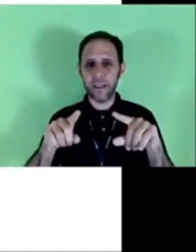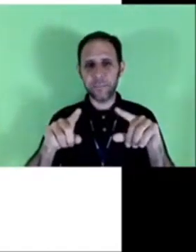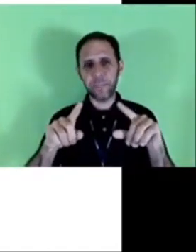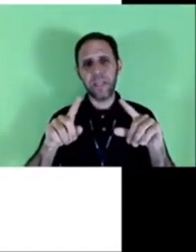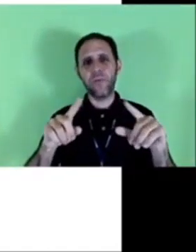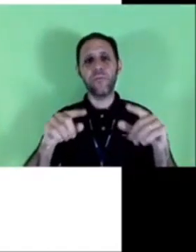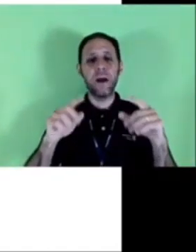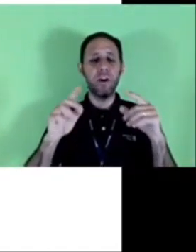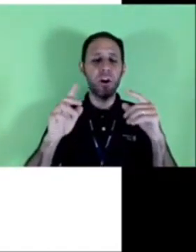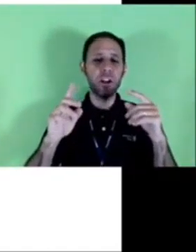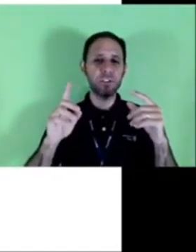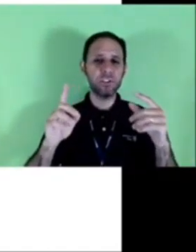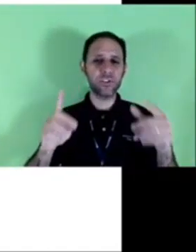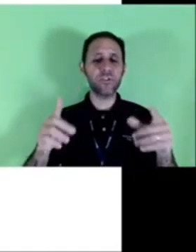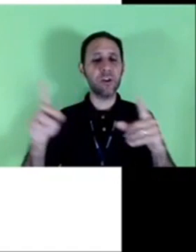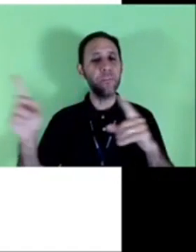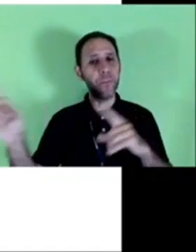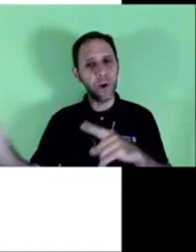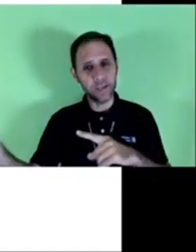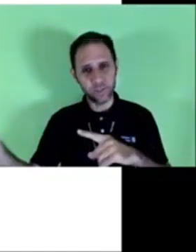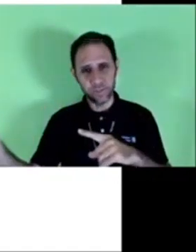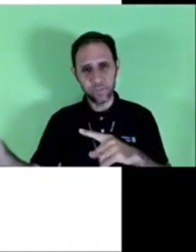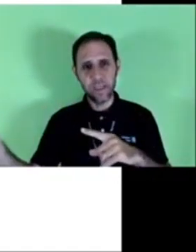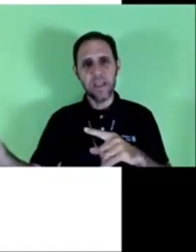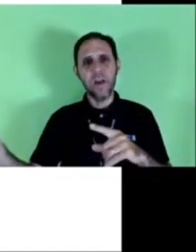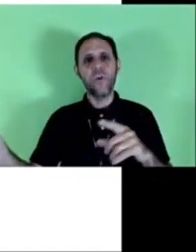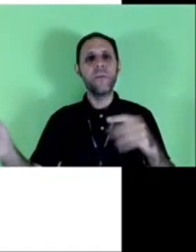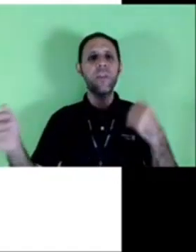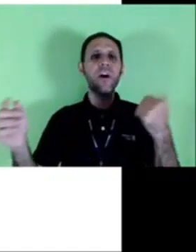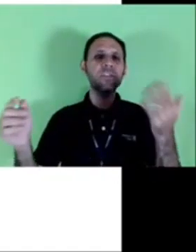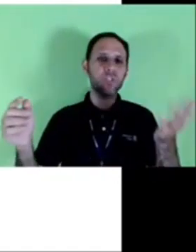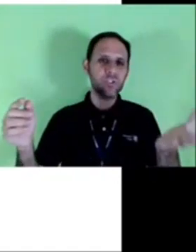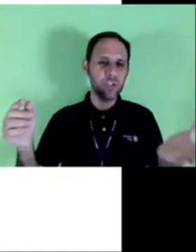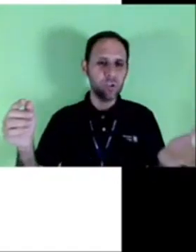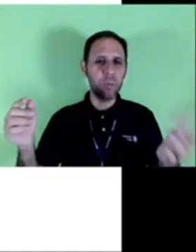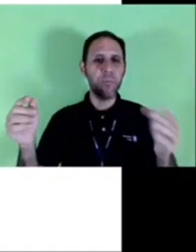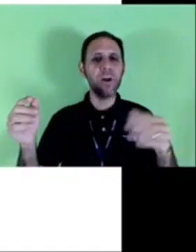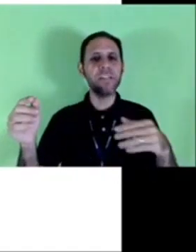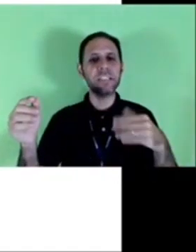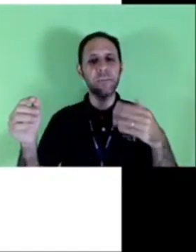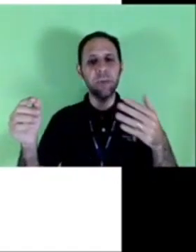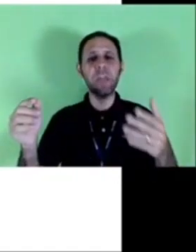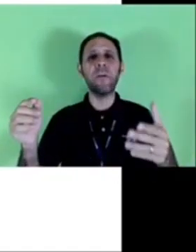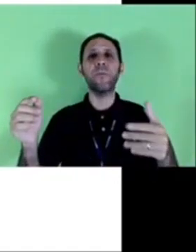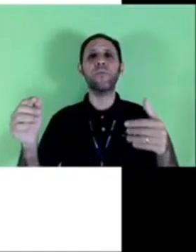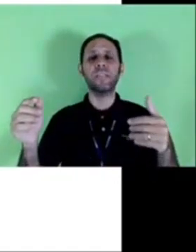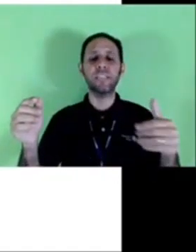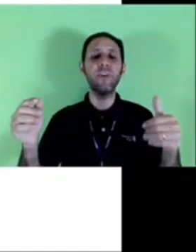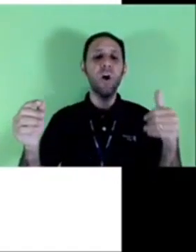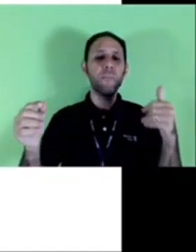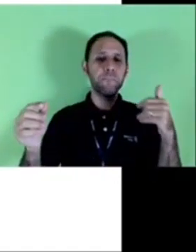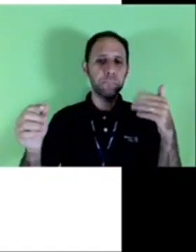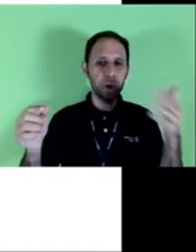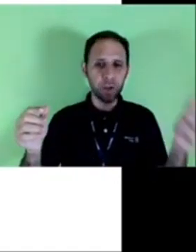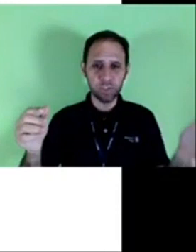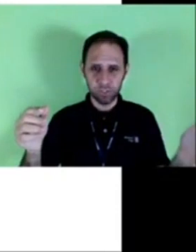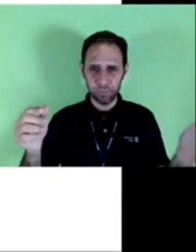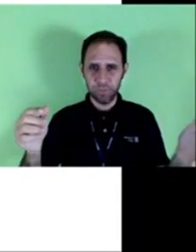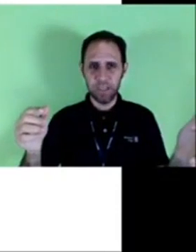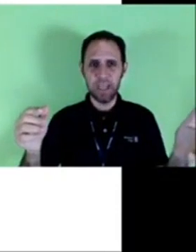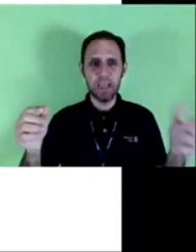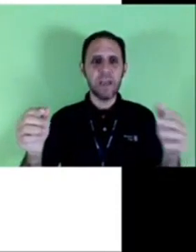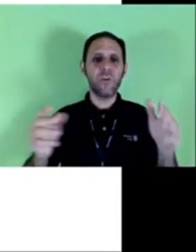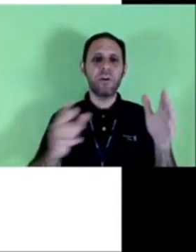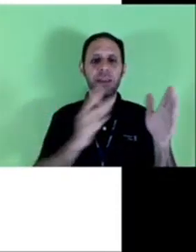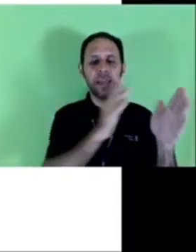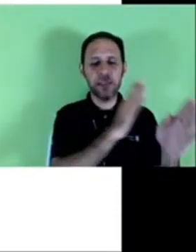Agora, o maior de 18 anos pode. O menor de 18 anos pode receber uma procuração? Pode.